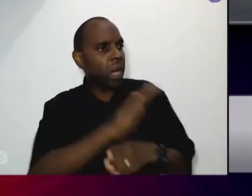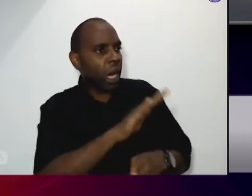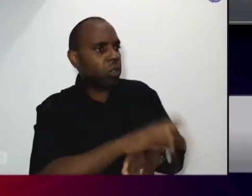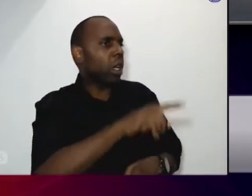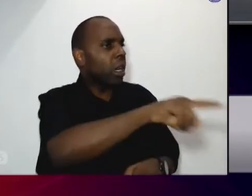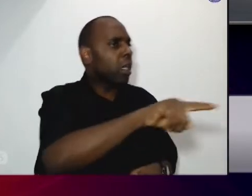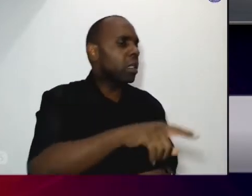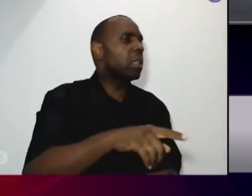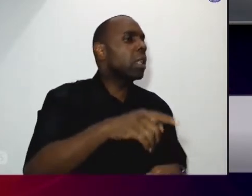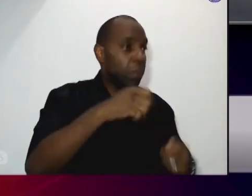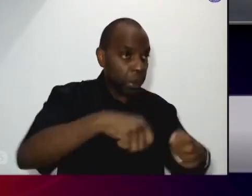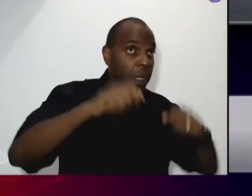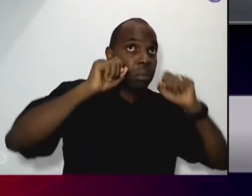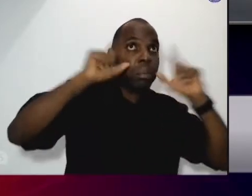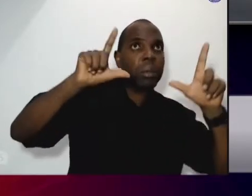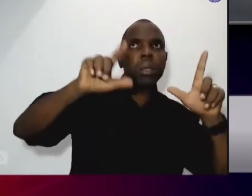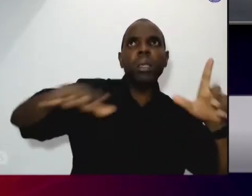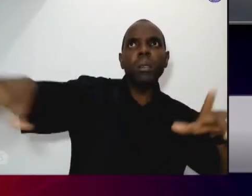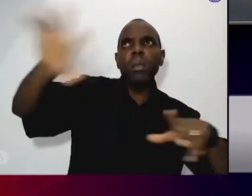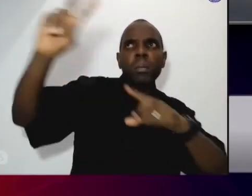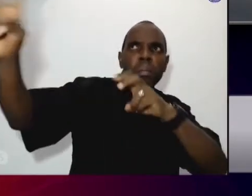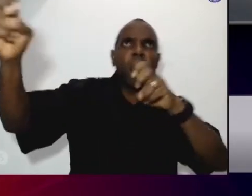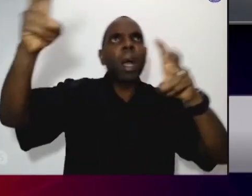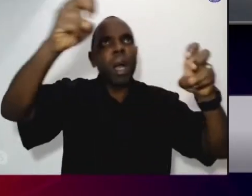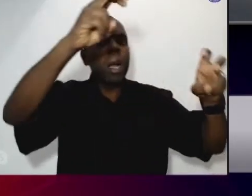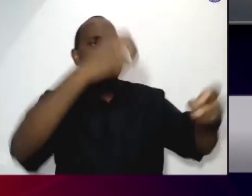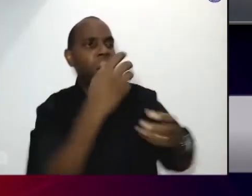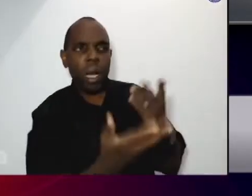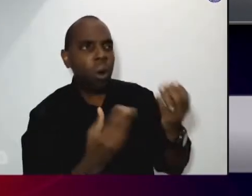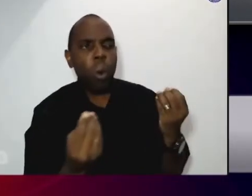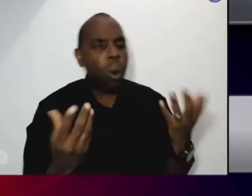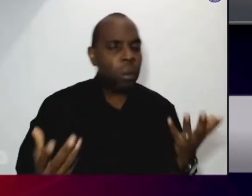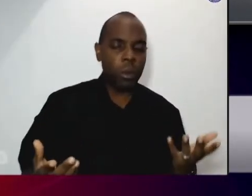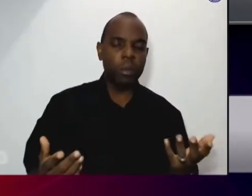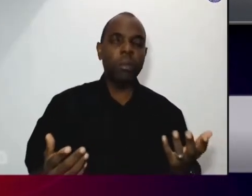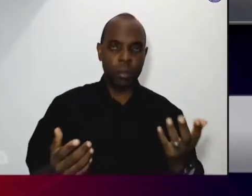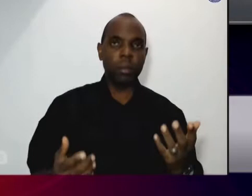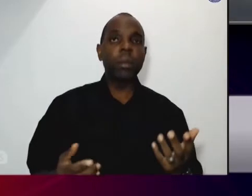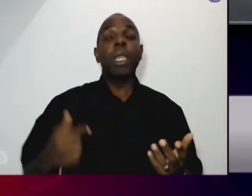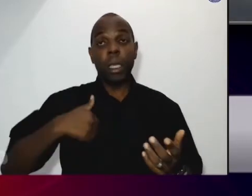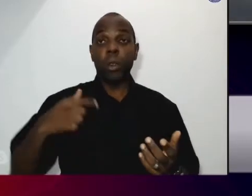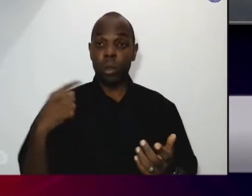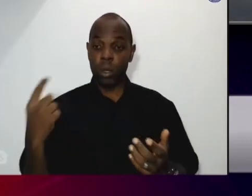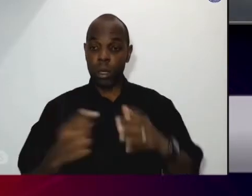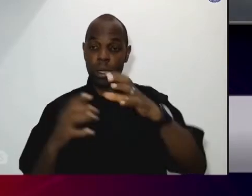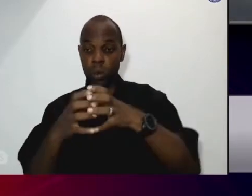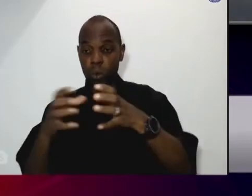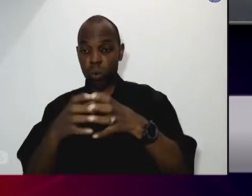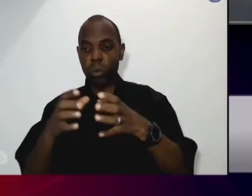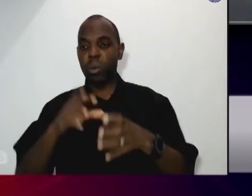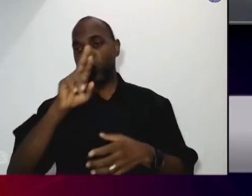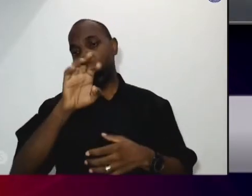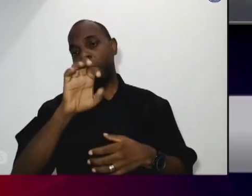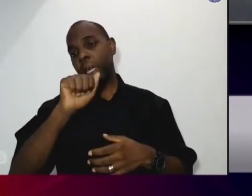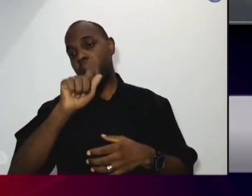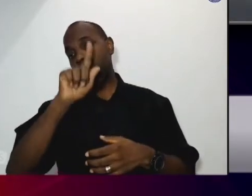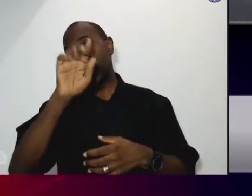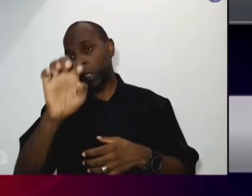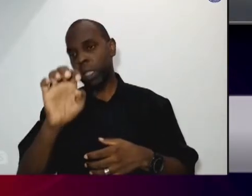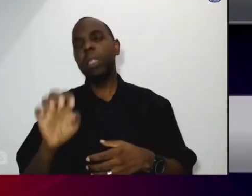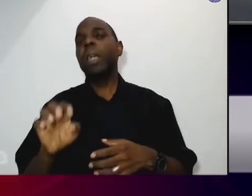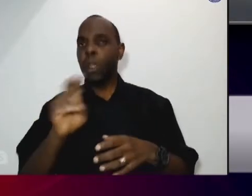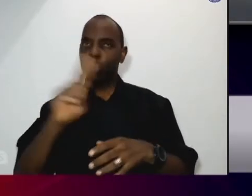essa campanha é praticar é ir para a ação e a reage o nome já diz tudo